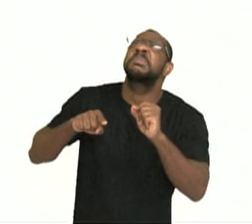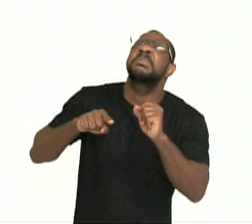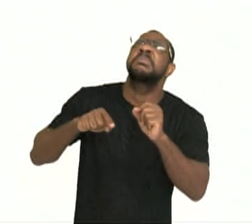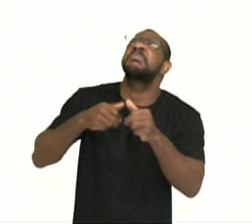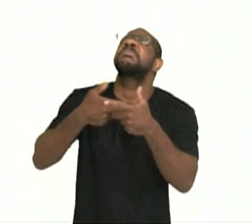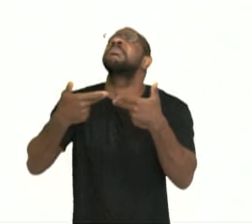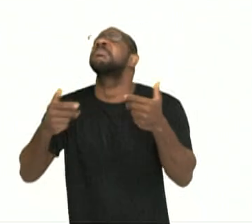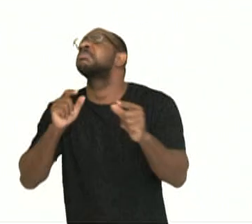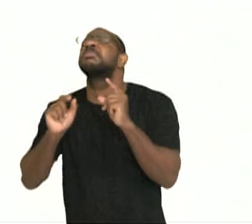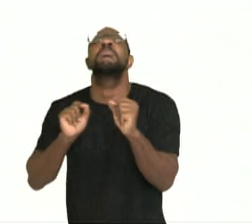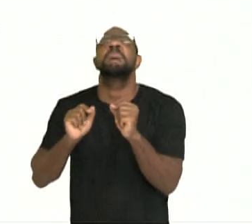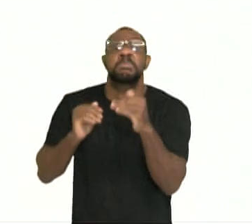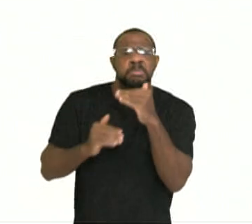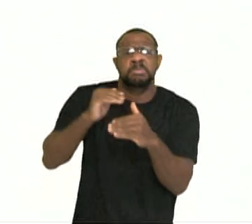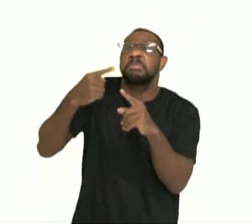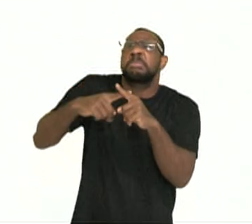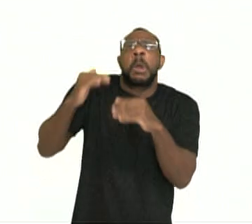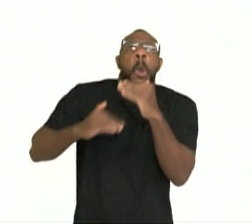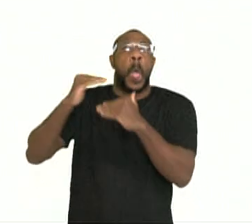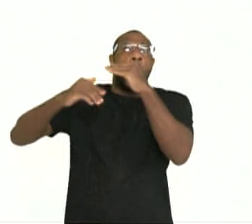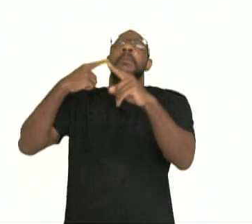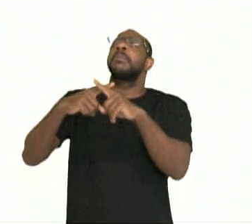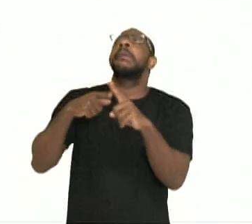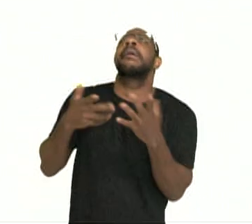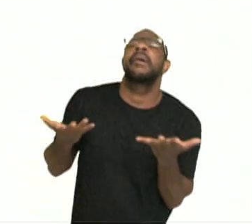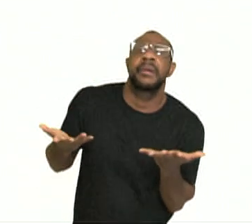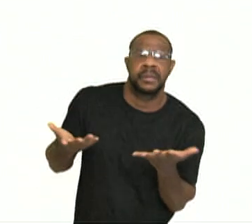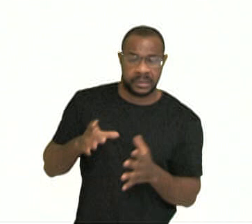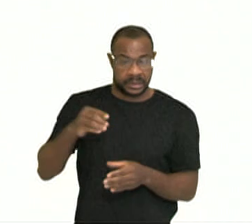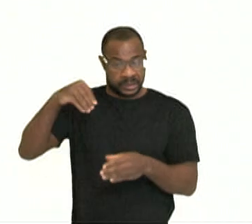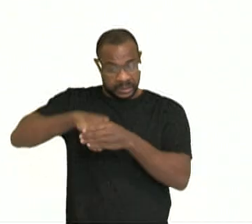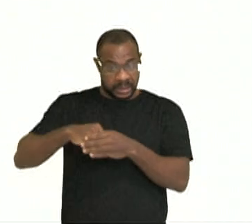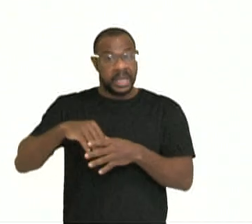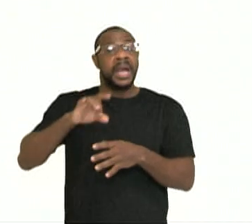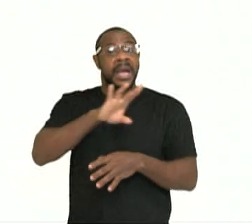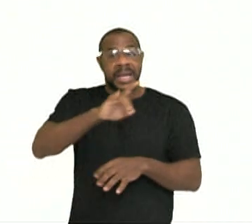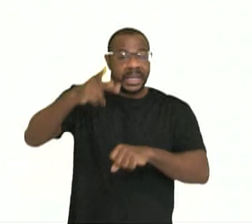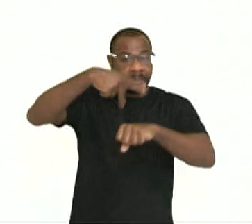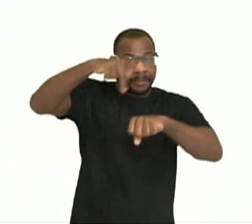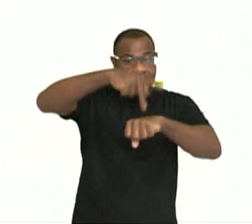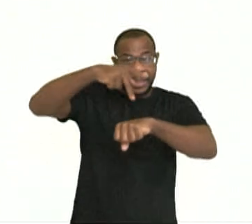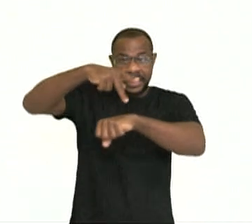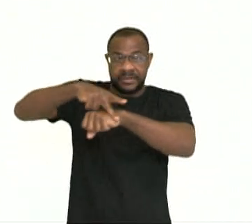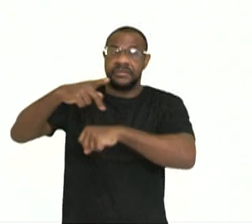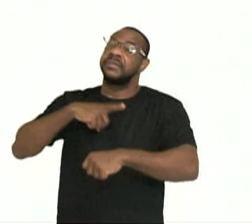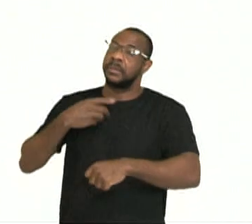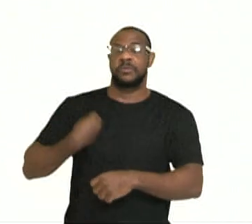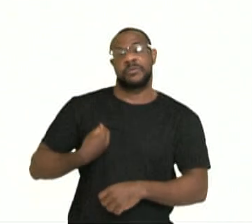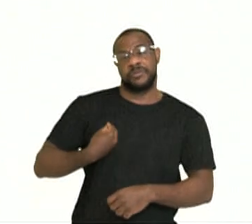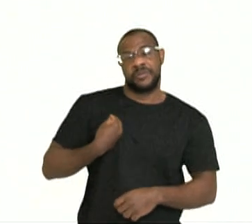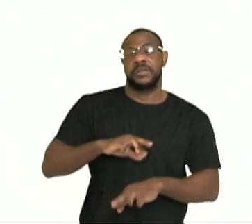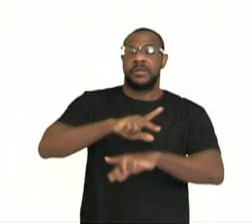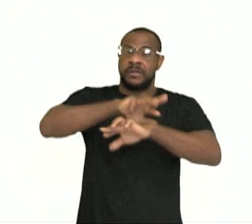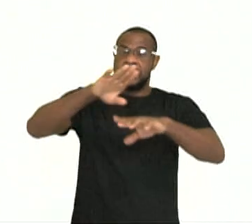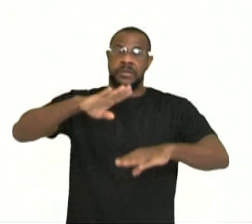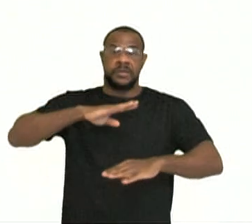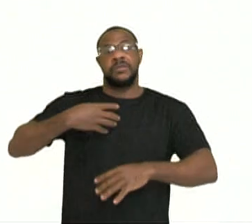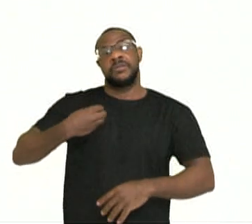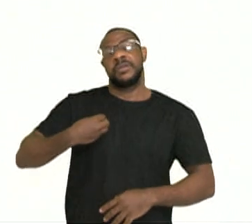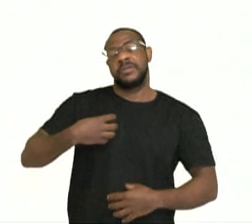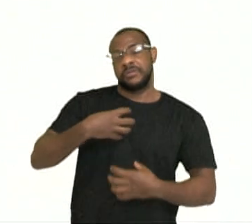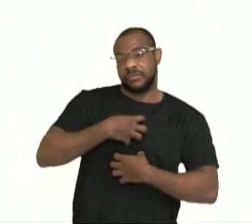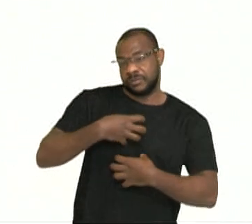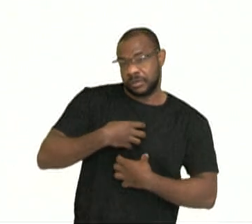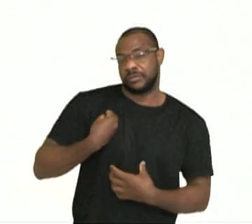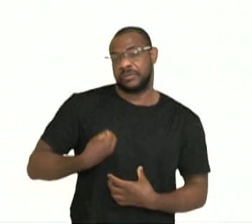aspectos? Porque afinal de contas, dentro de cada país temos realidades diferentes relacionadas a riqueza de